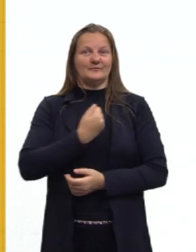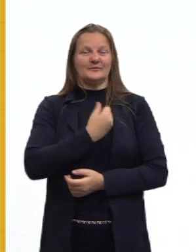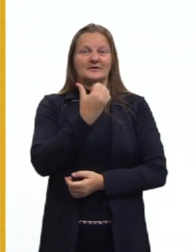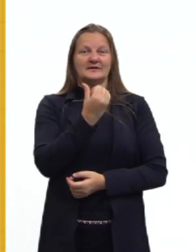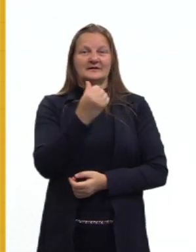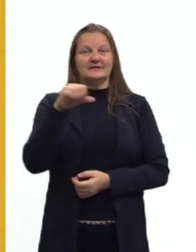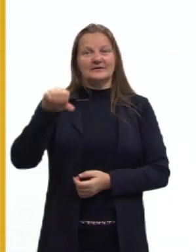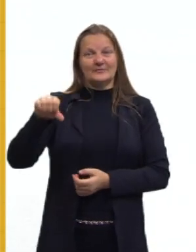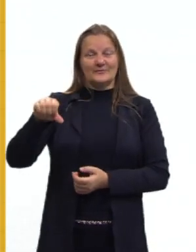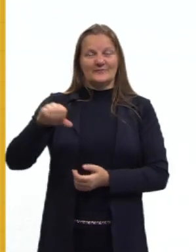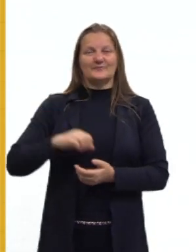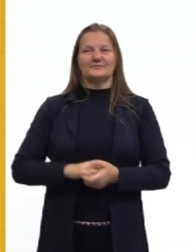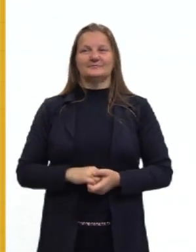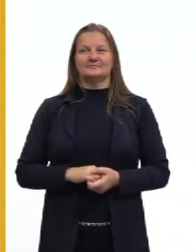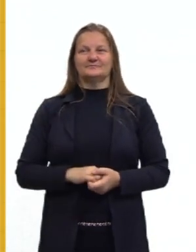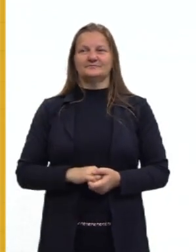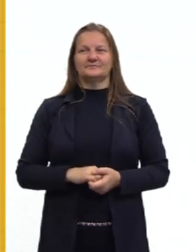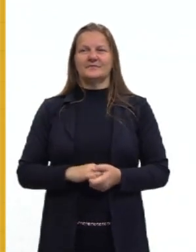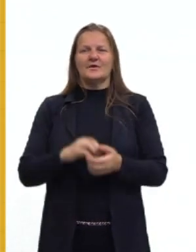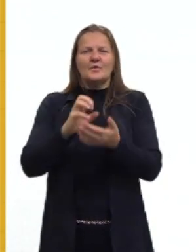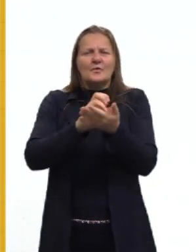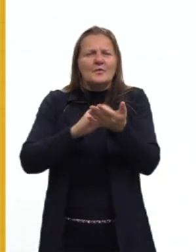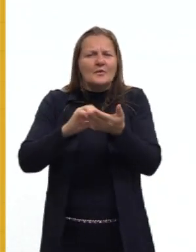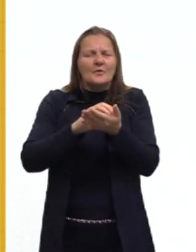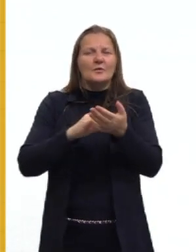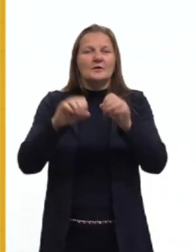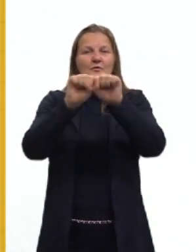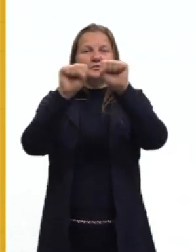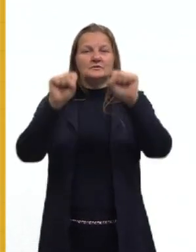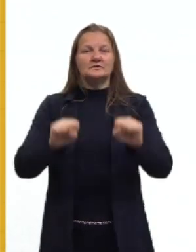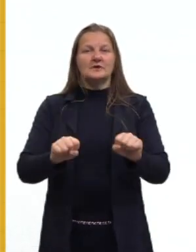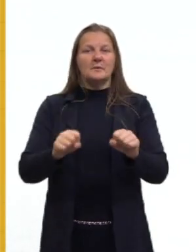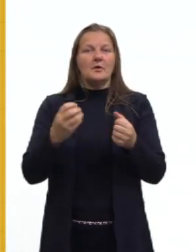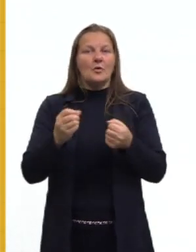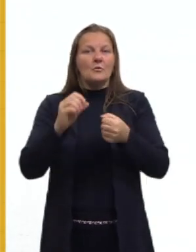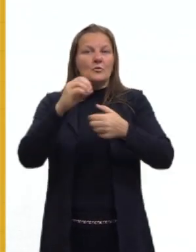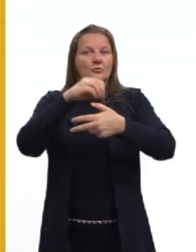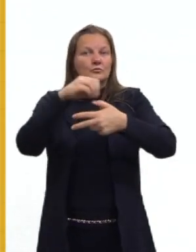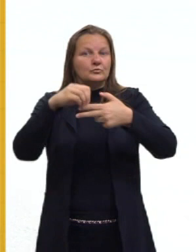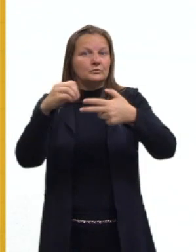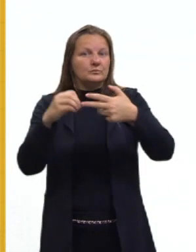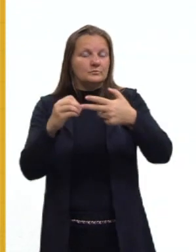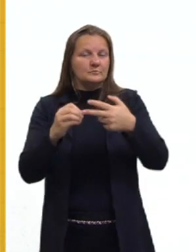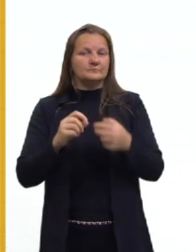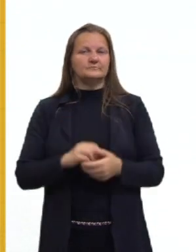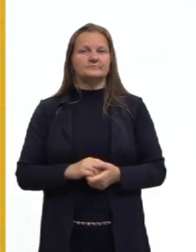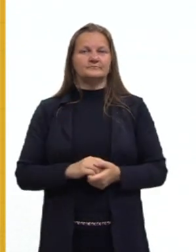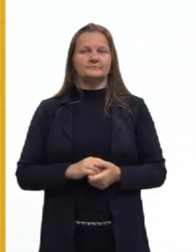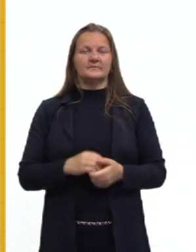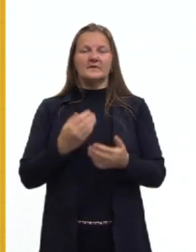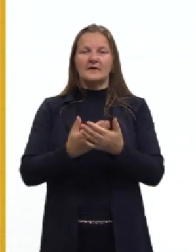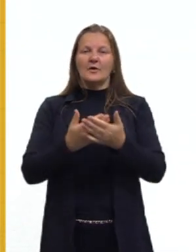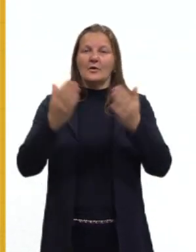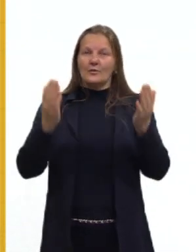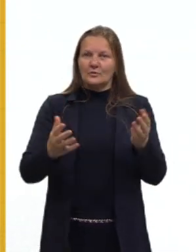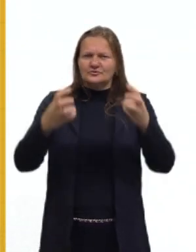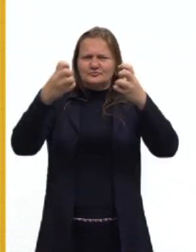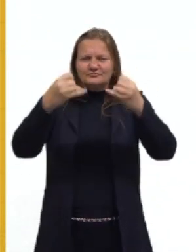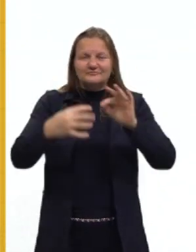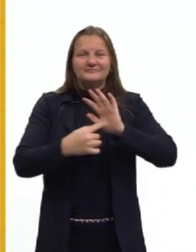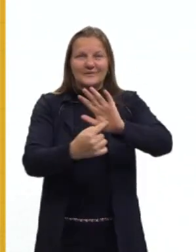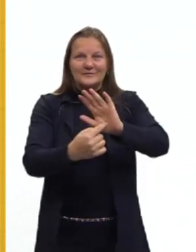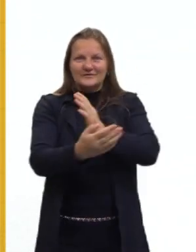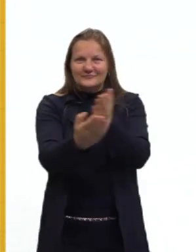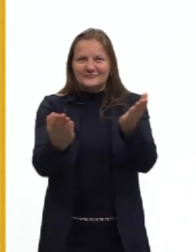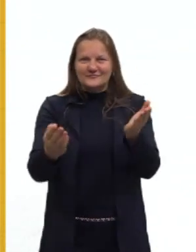69. Calculando os sistemas através do Enem. Na aula de hoje, eu vou trazer então